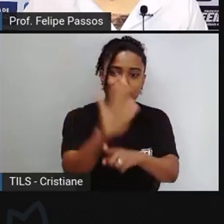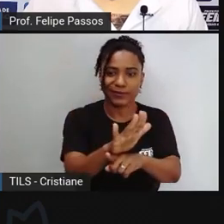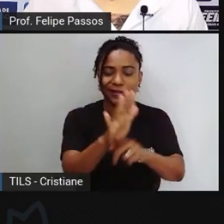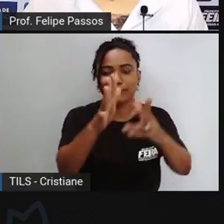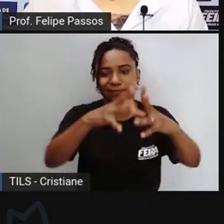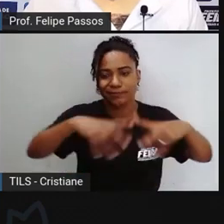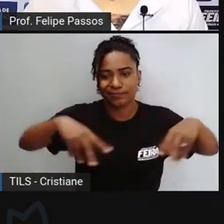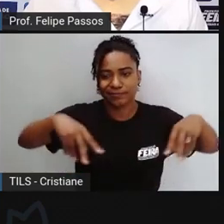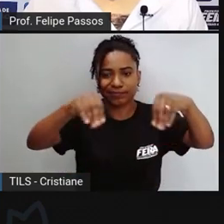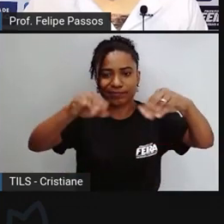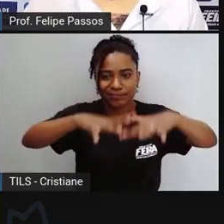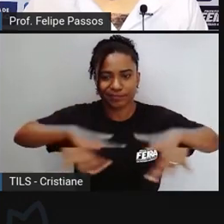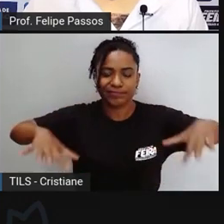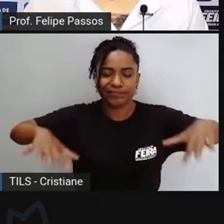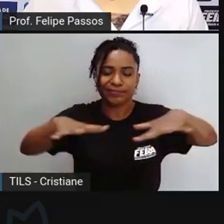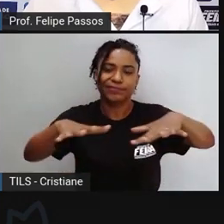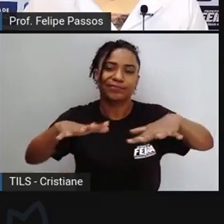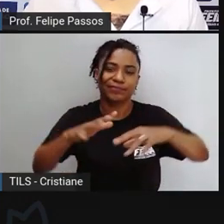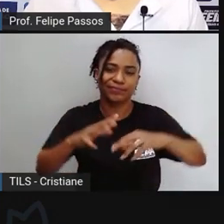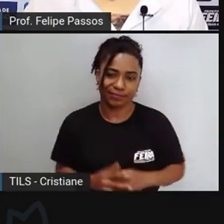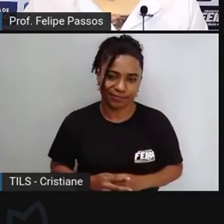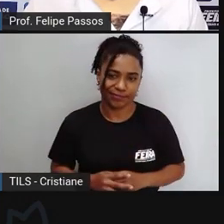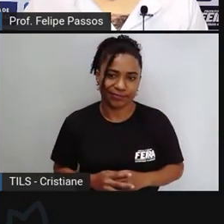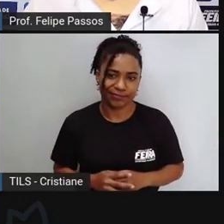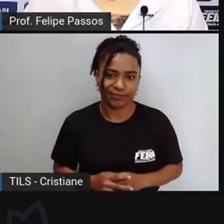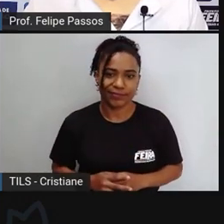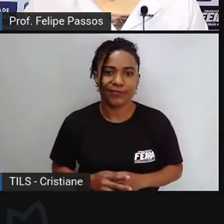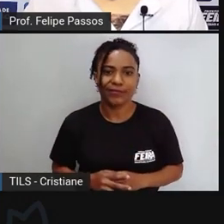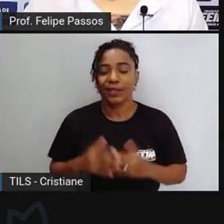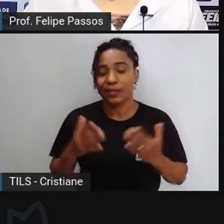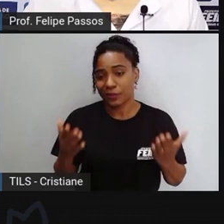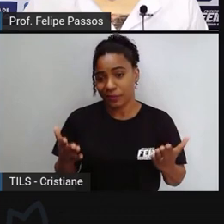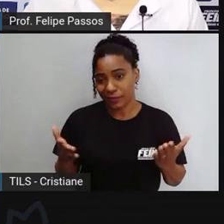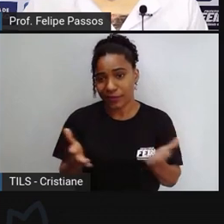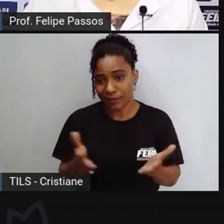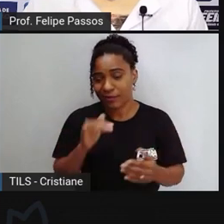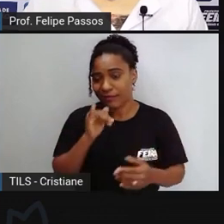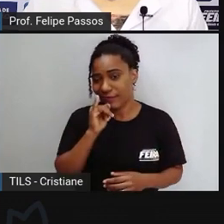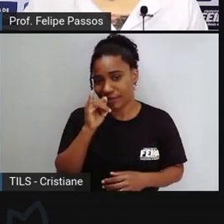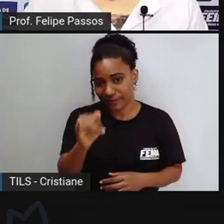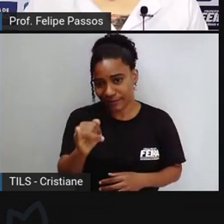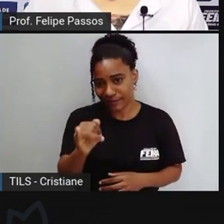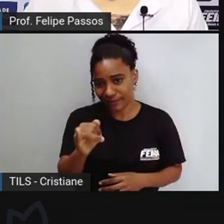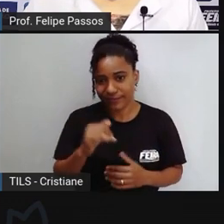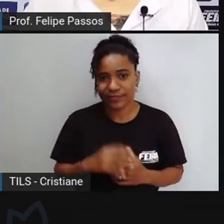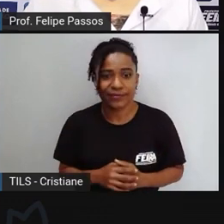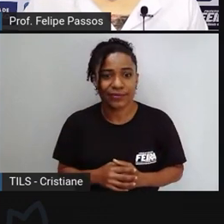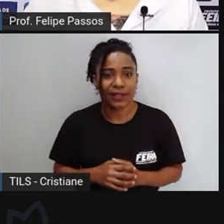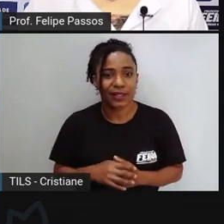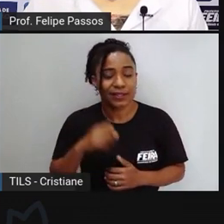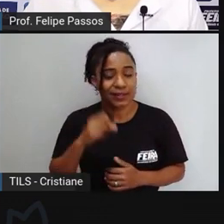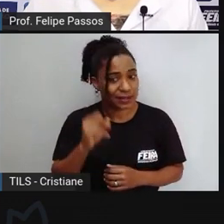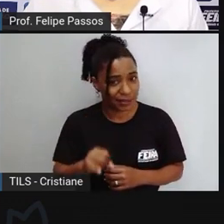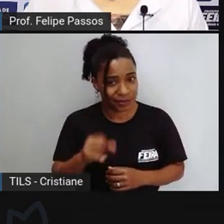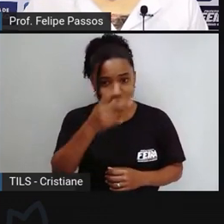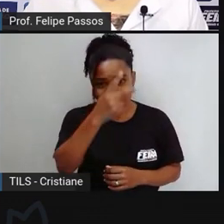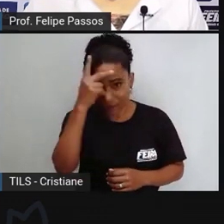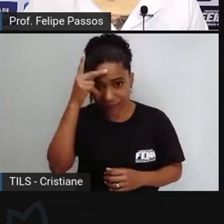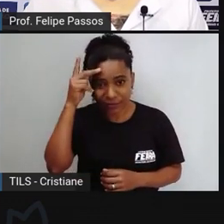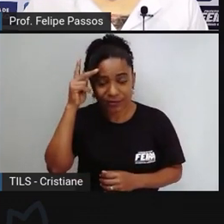hoje eu diria que se eu juntar todas as pessoas